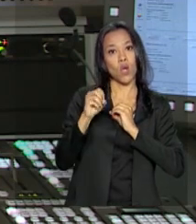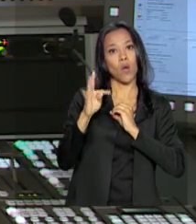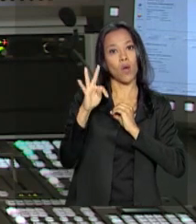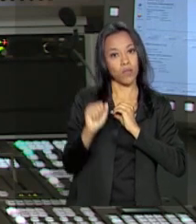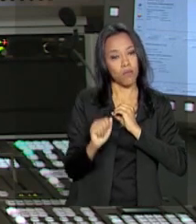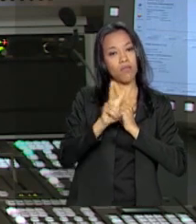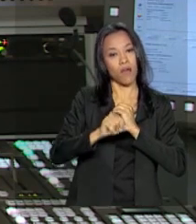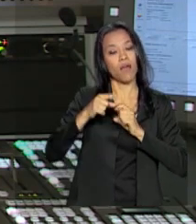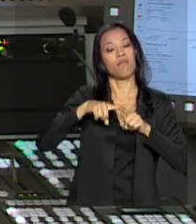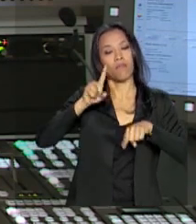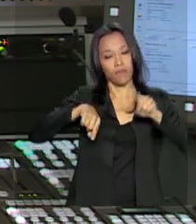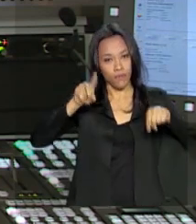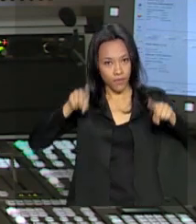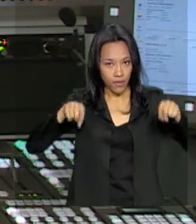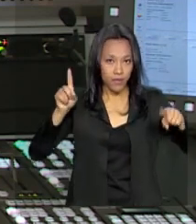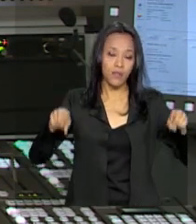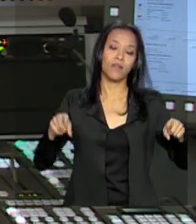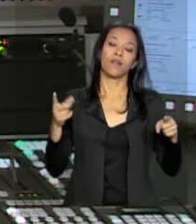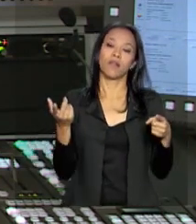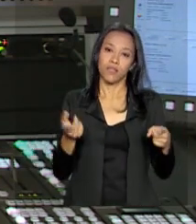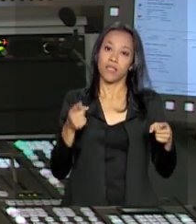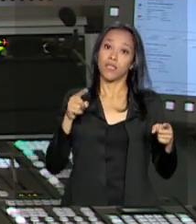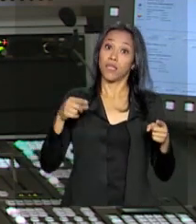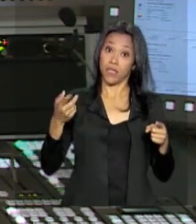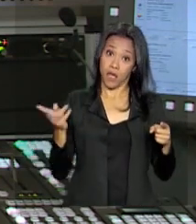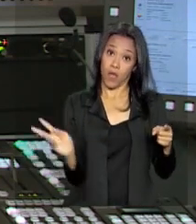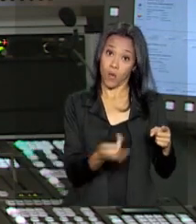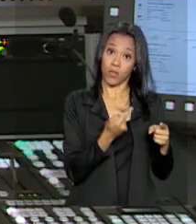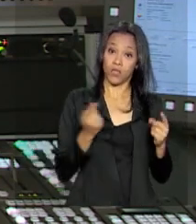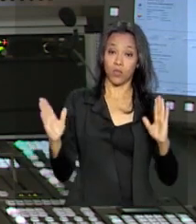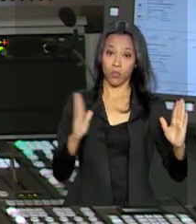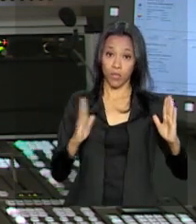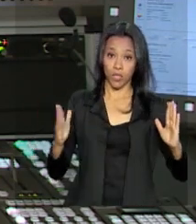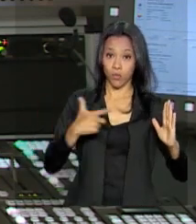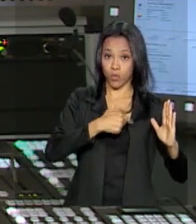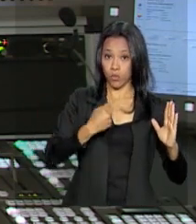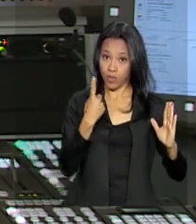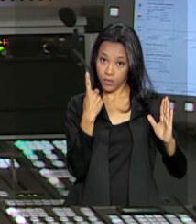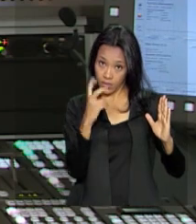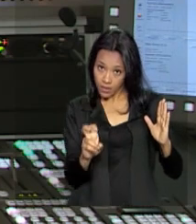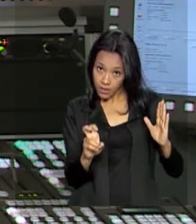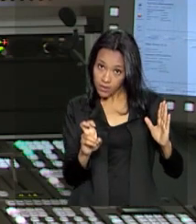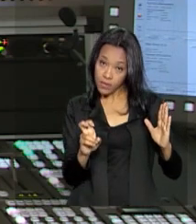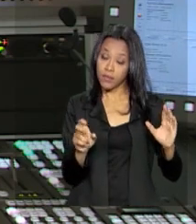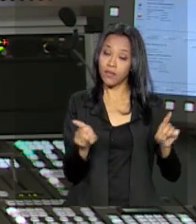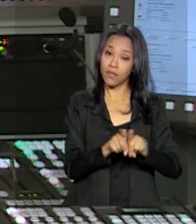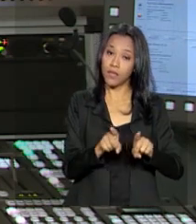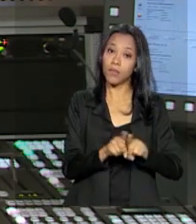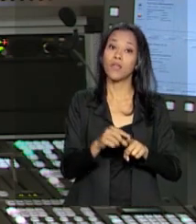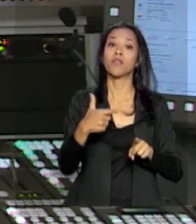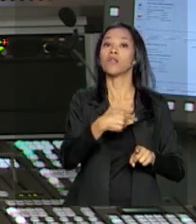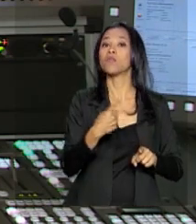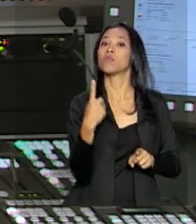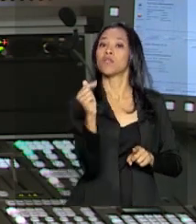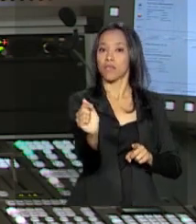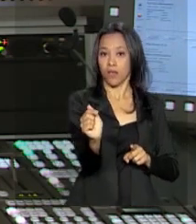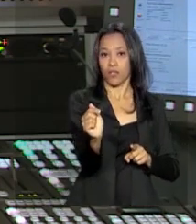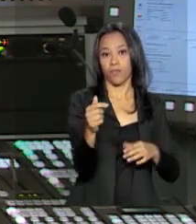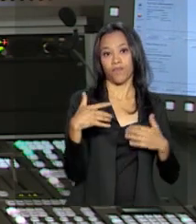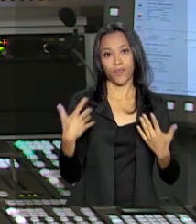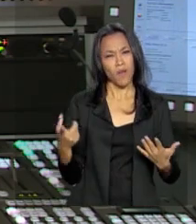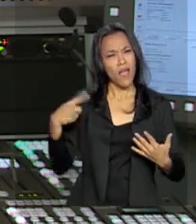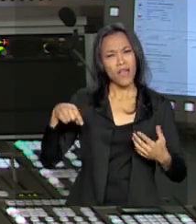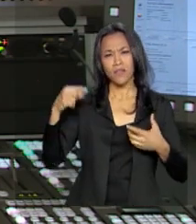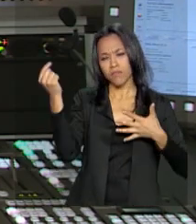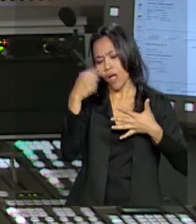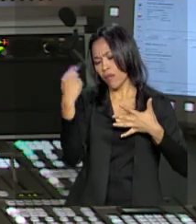média das exportações que ocorreram entre os anos de 2015 e 2017. Essas